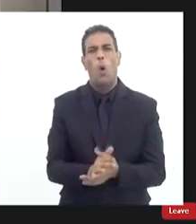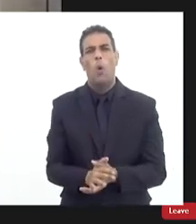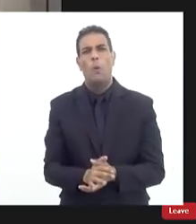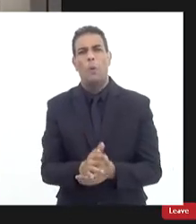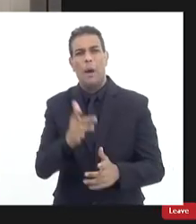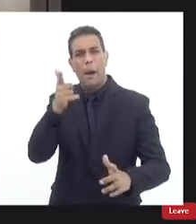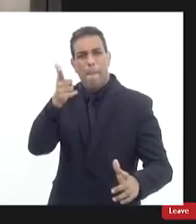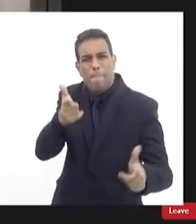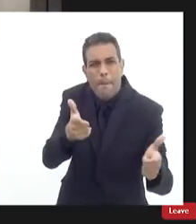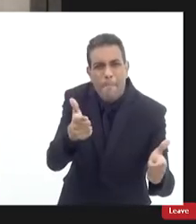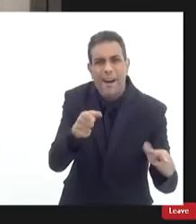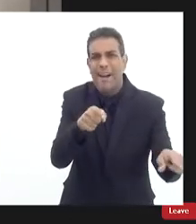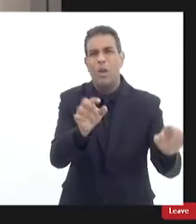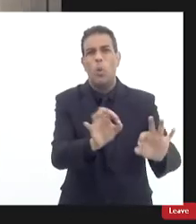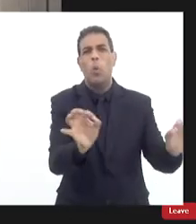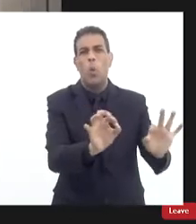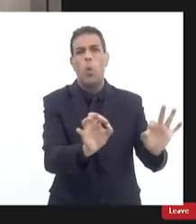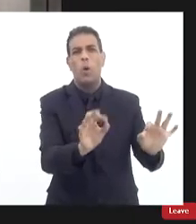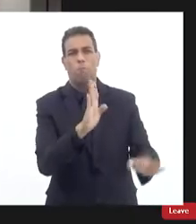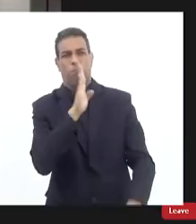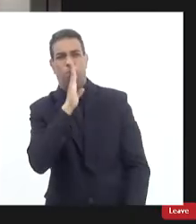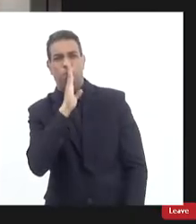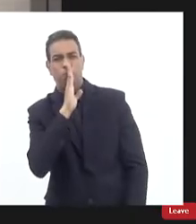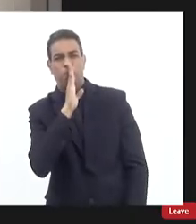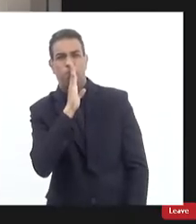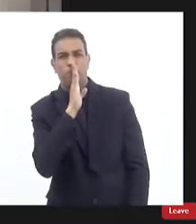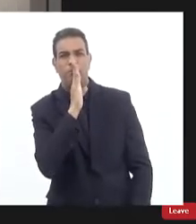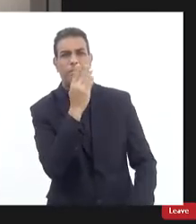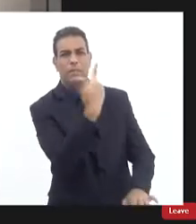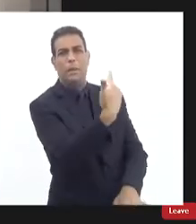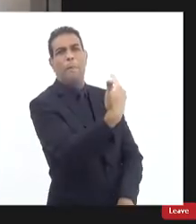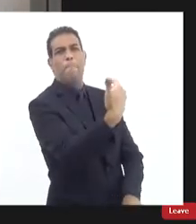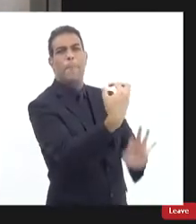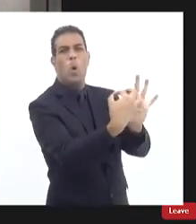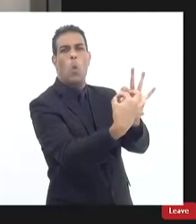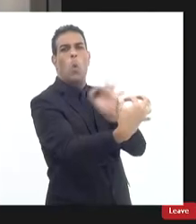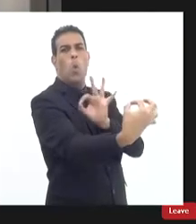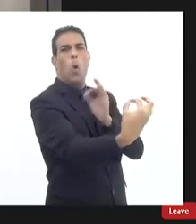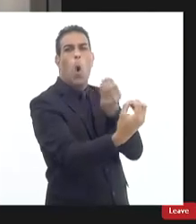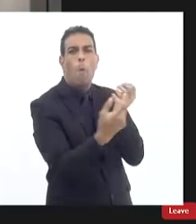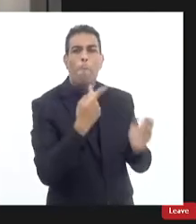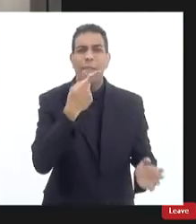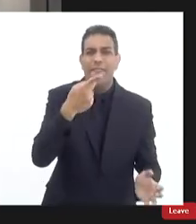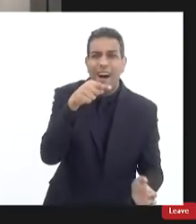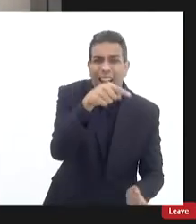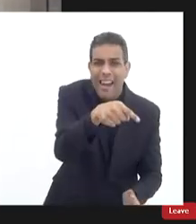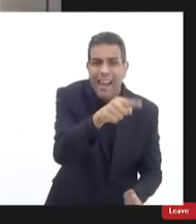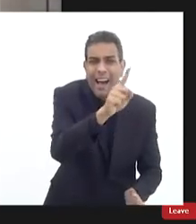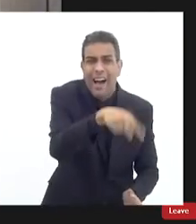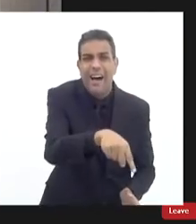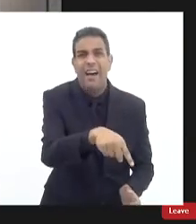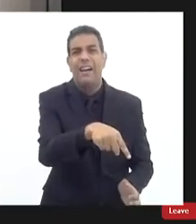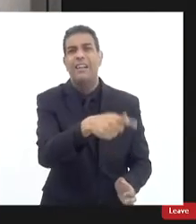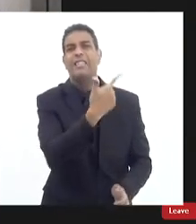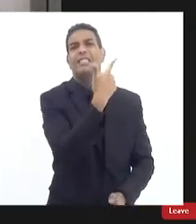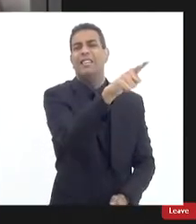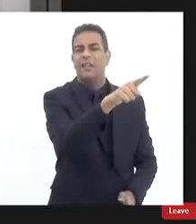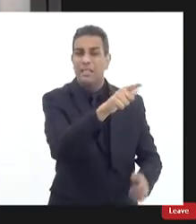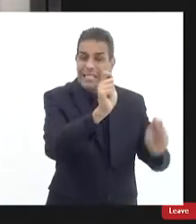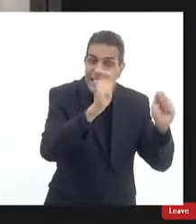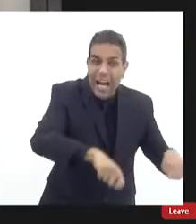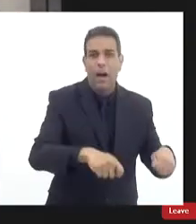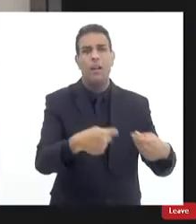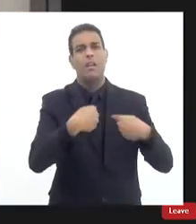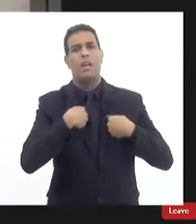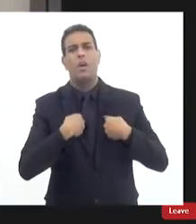atira nele ele não reagiu foi um tiro a curta distância como é que você vai dizer que ele não está em legítima defesa porque se ele